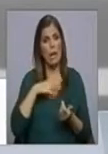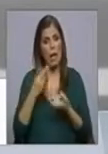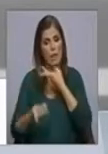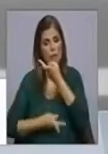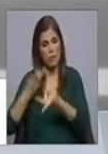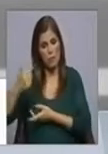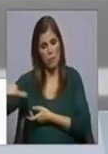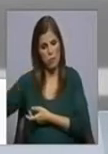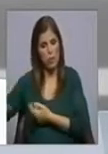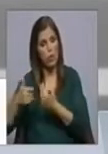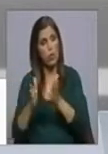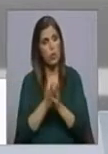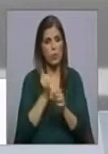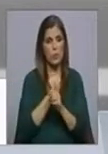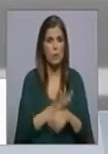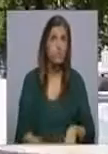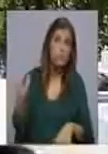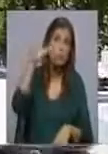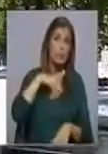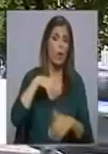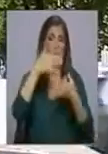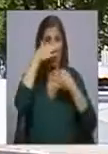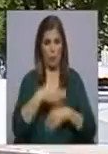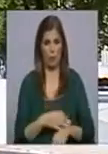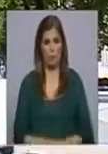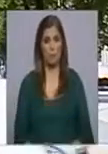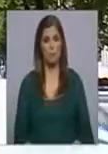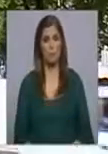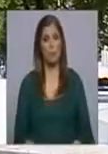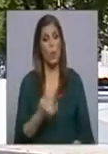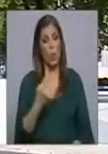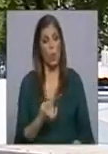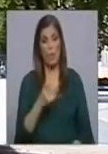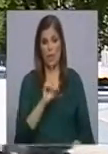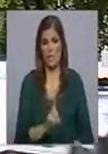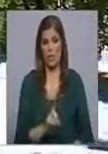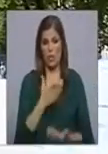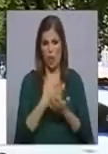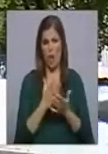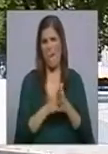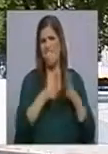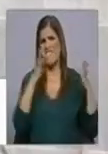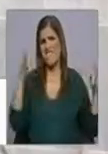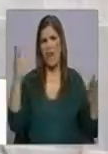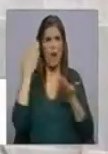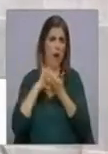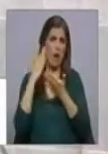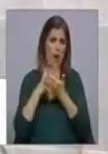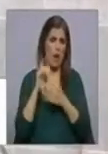os trabalhadores em todo o país. É uma das seis grandes obras de construção civil